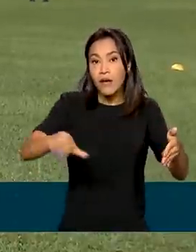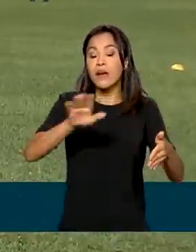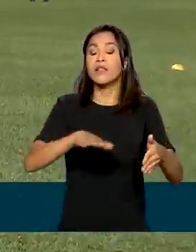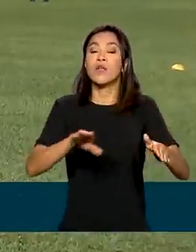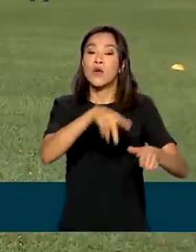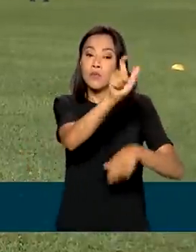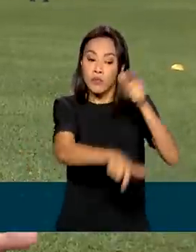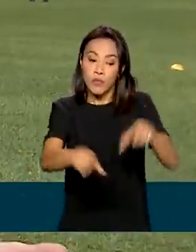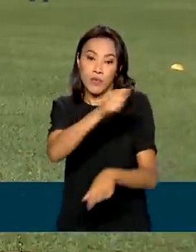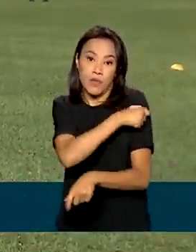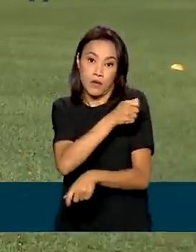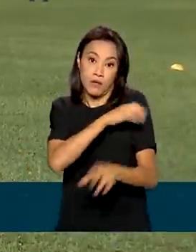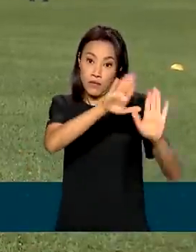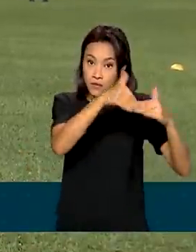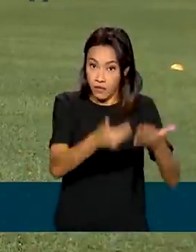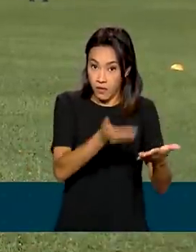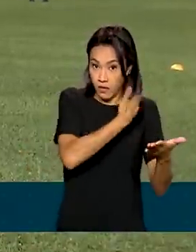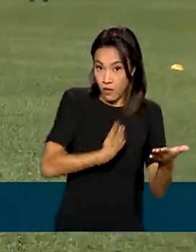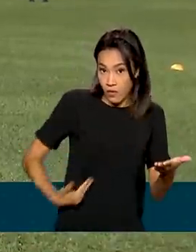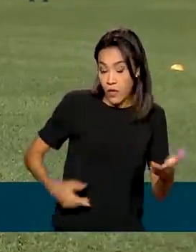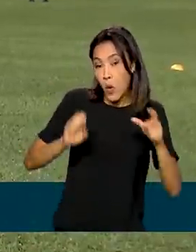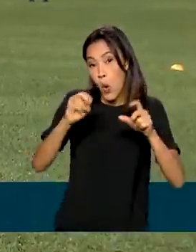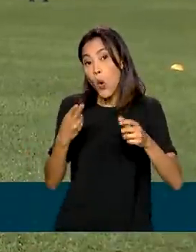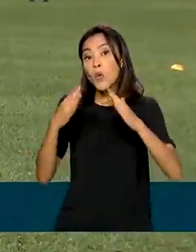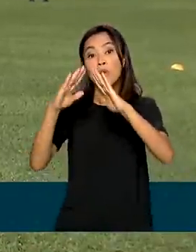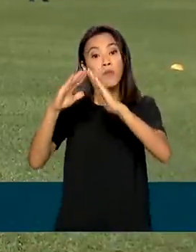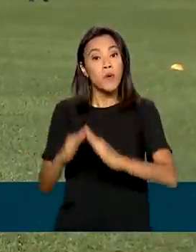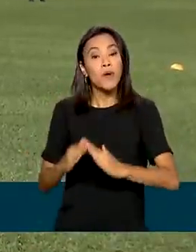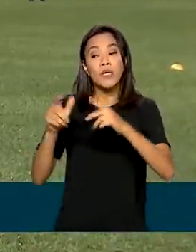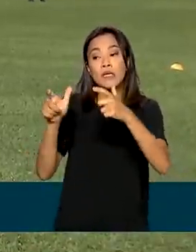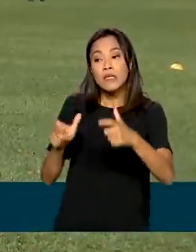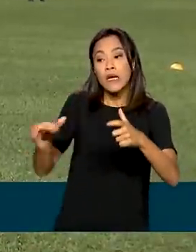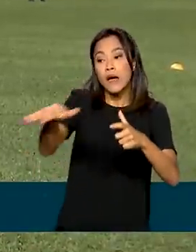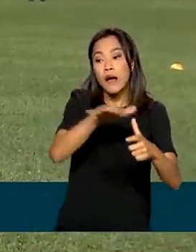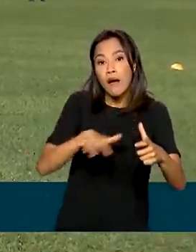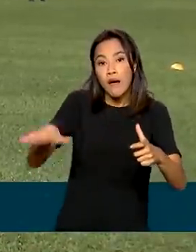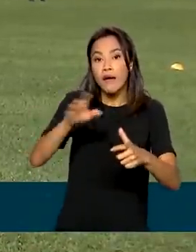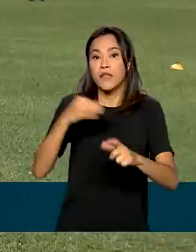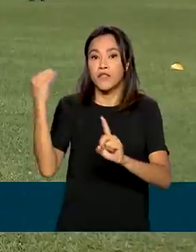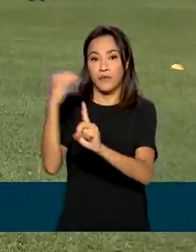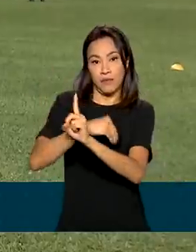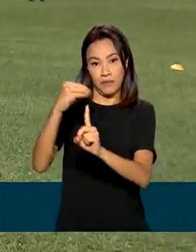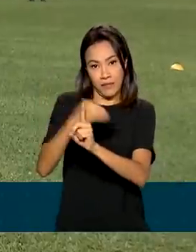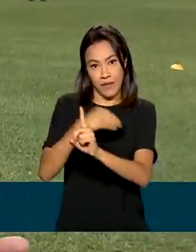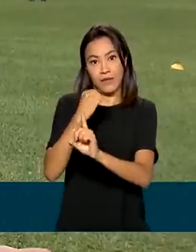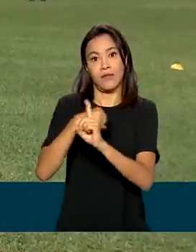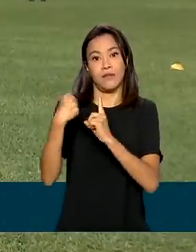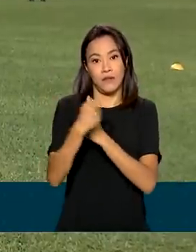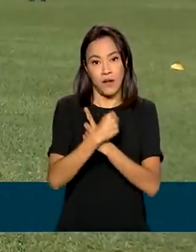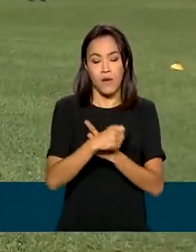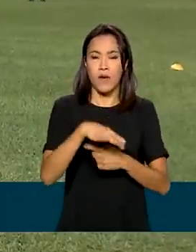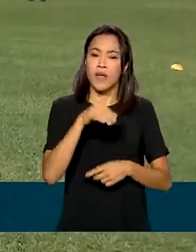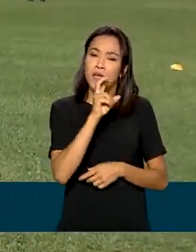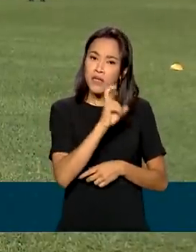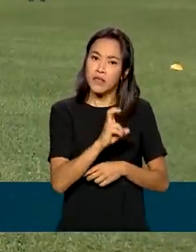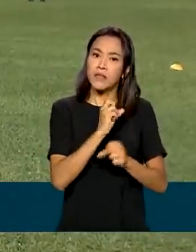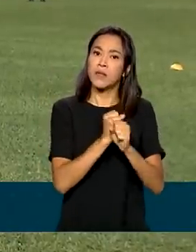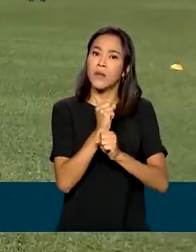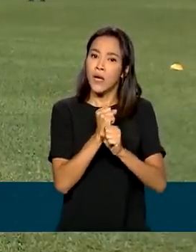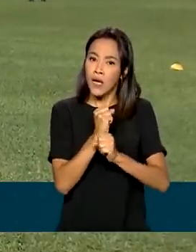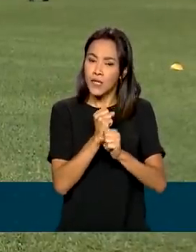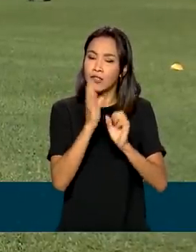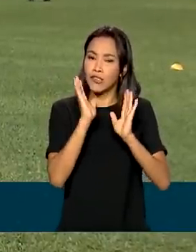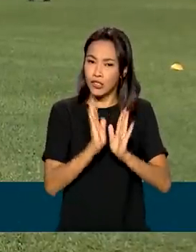públicas ou que vivam em regiões de vulnerabilidade social. Em cinco anos, mais de 8.800 alunos